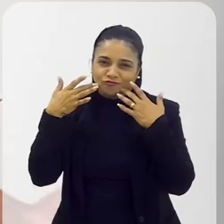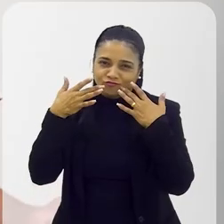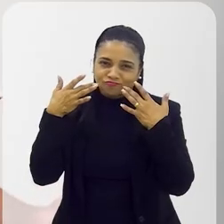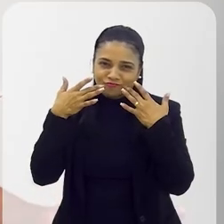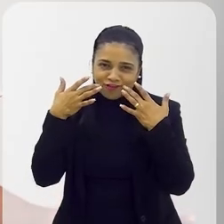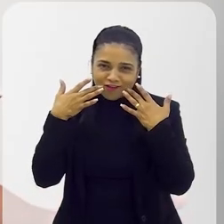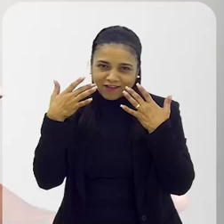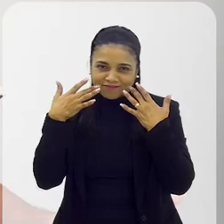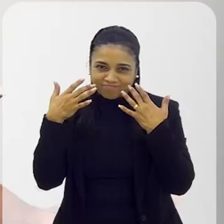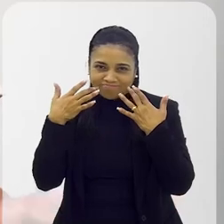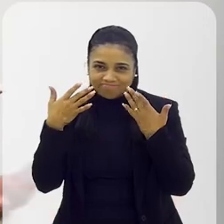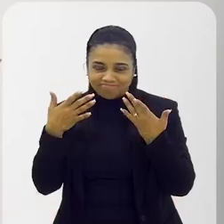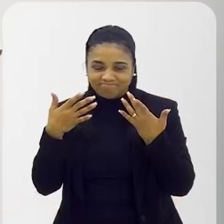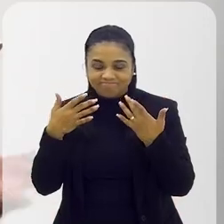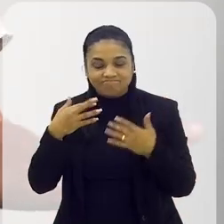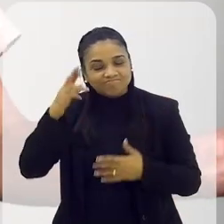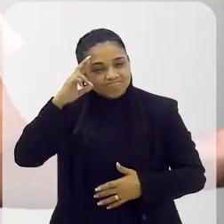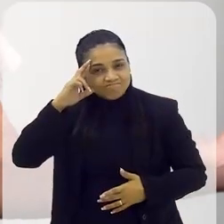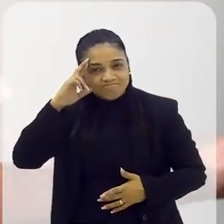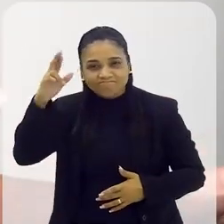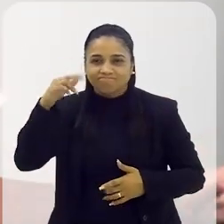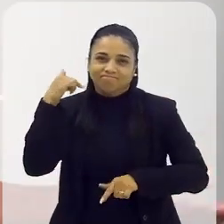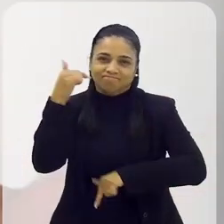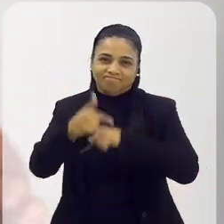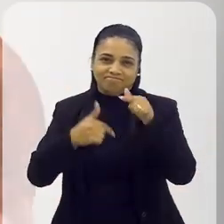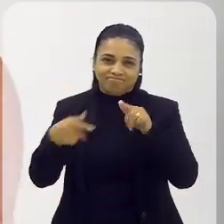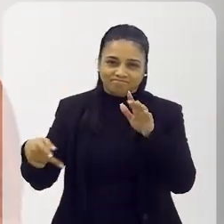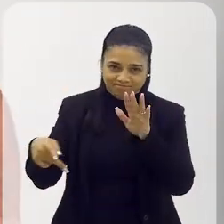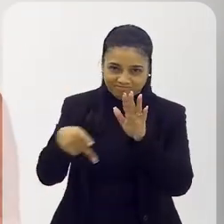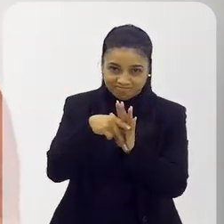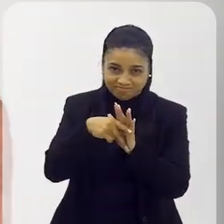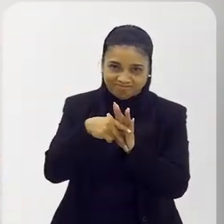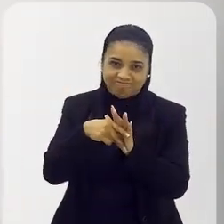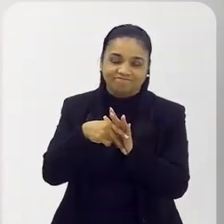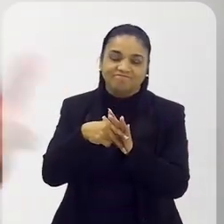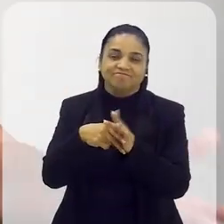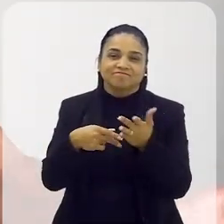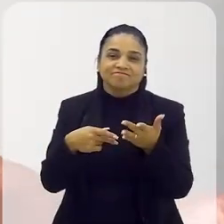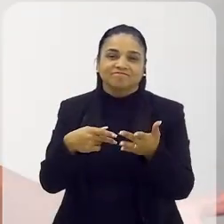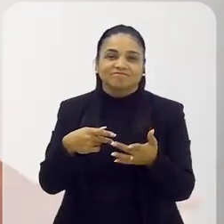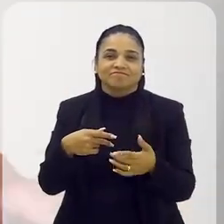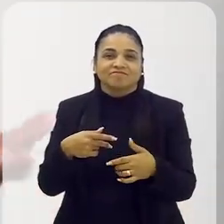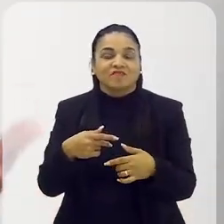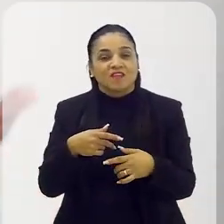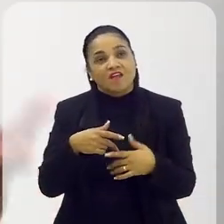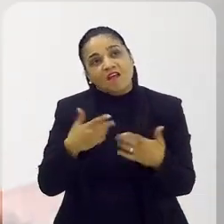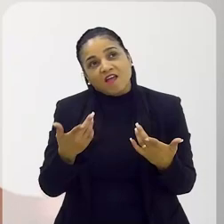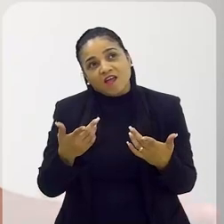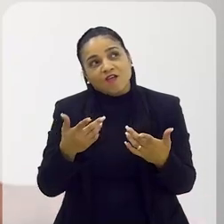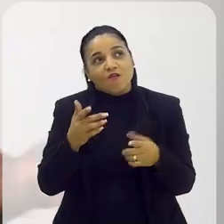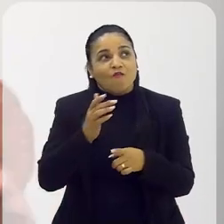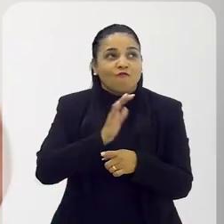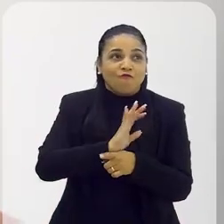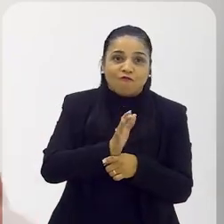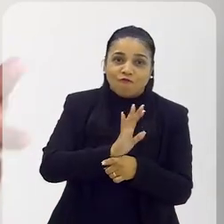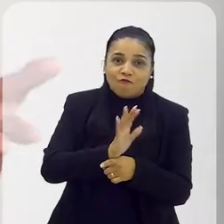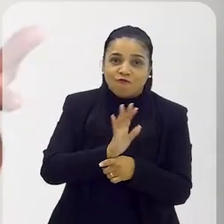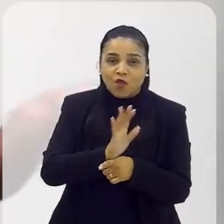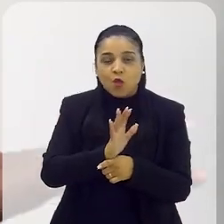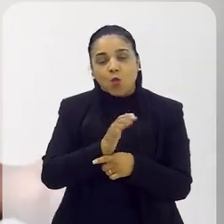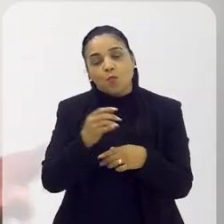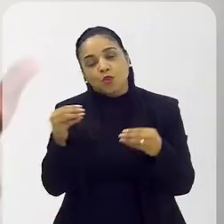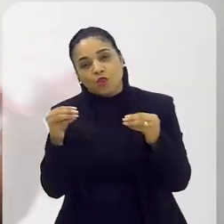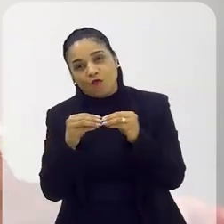a questão de você poder ser dono do trabalho, mais dono do trabalho do que quando você trabalha num